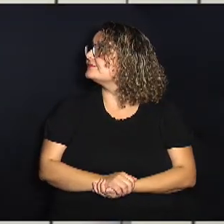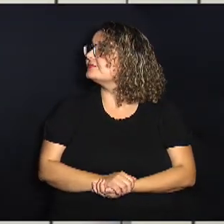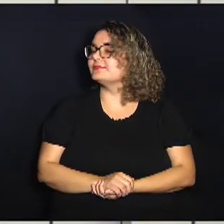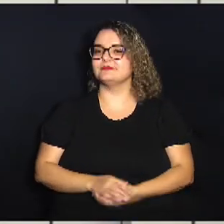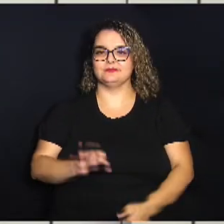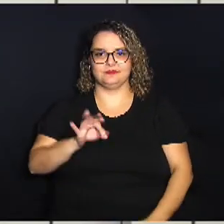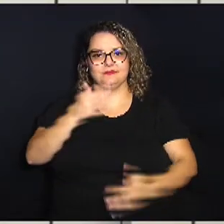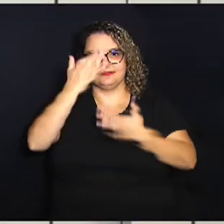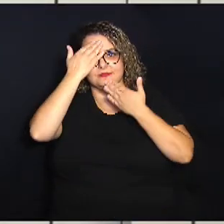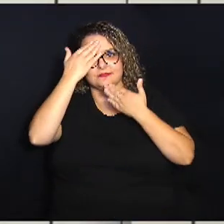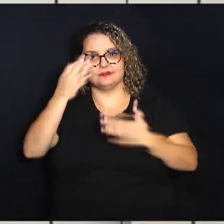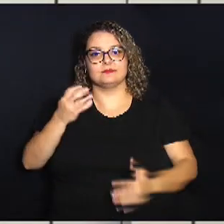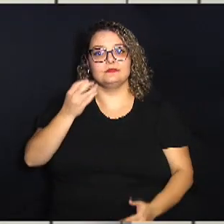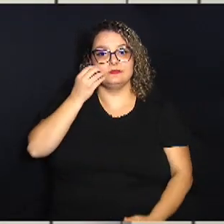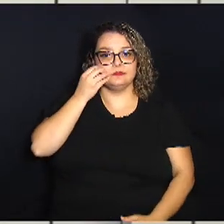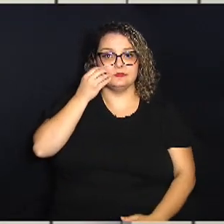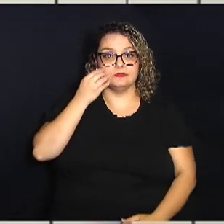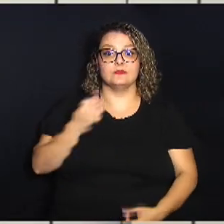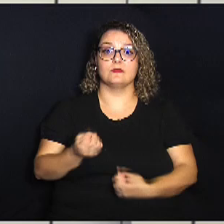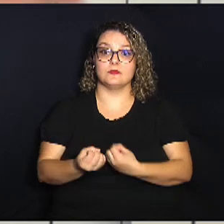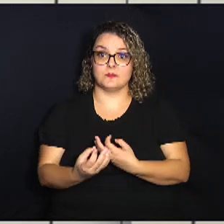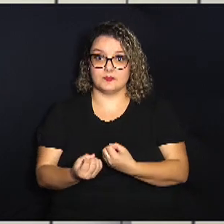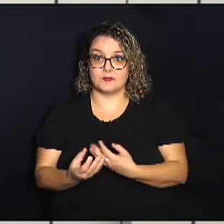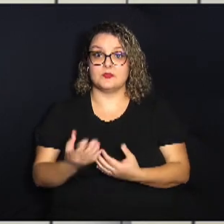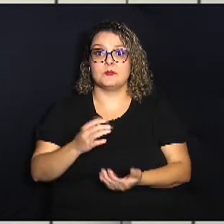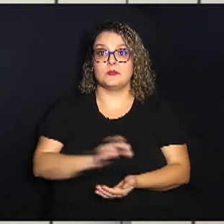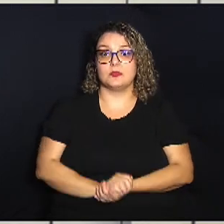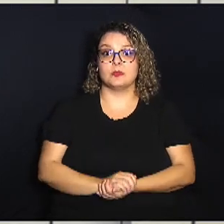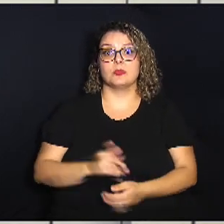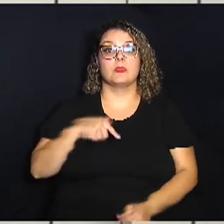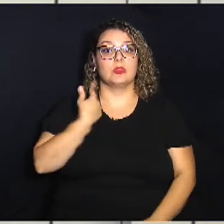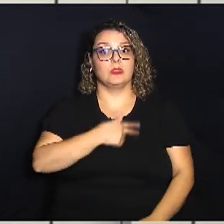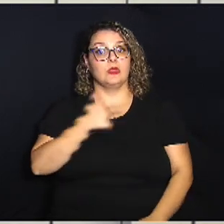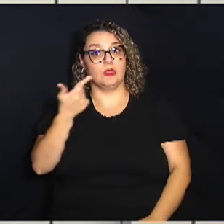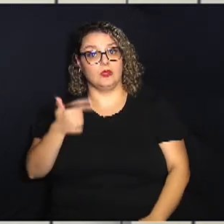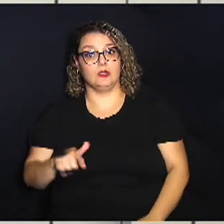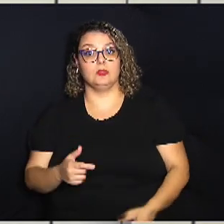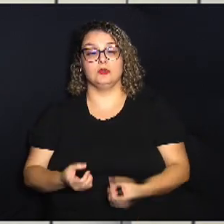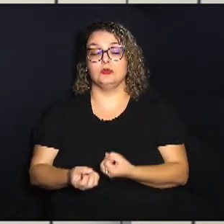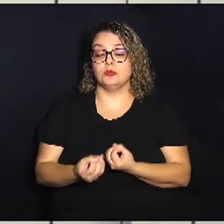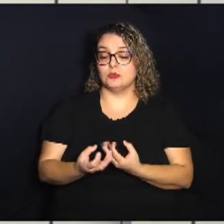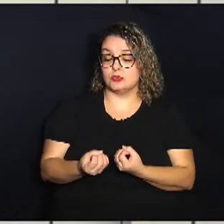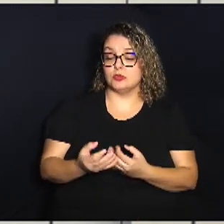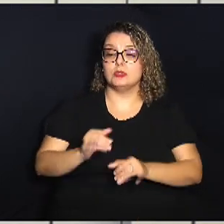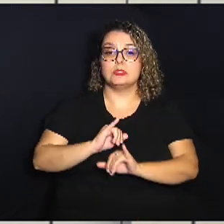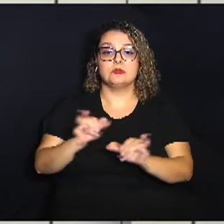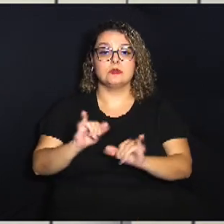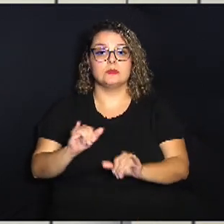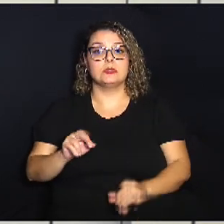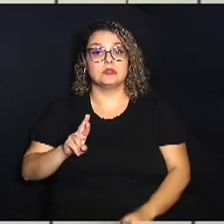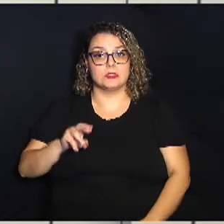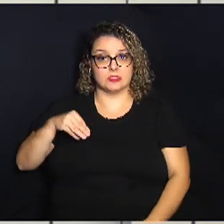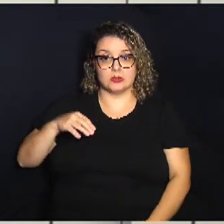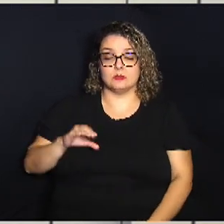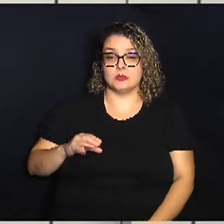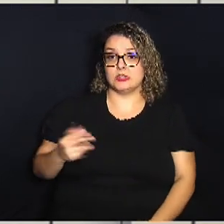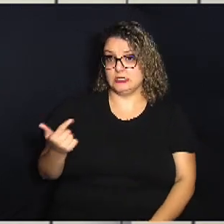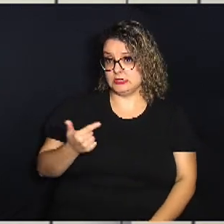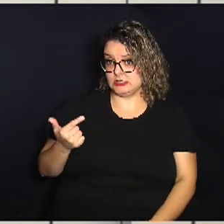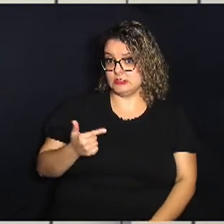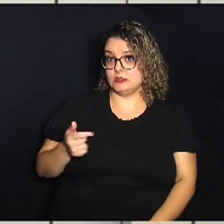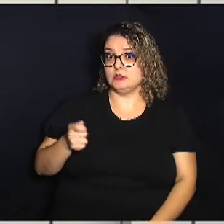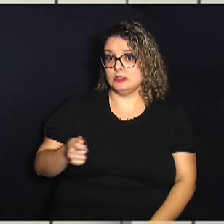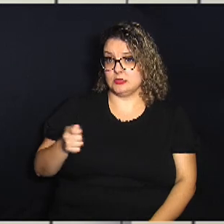certo, muito obrigado, André Aranha. pelas informações, a gente segue aqui com as notícias da Metrópole, e segundo a Associação